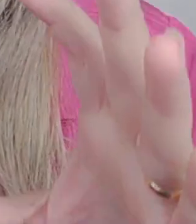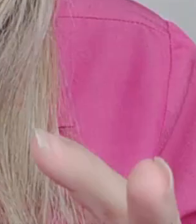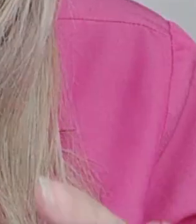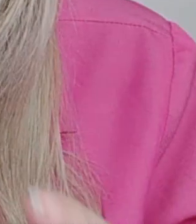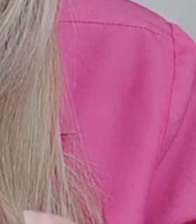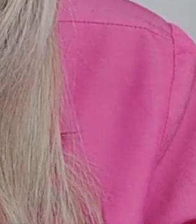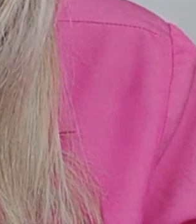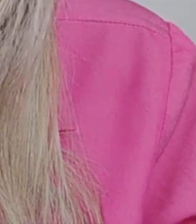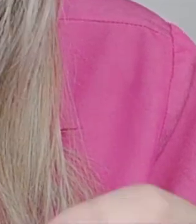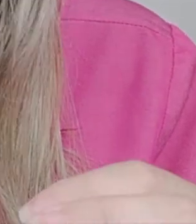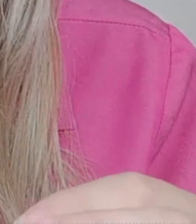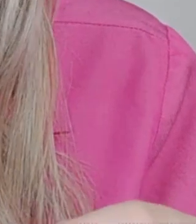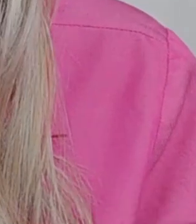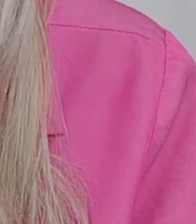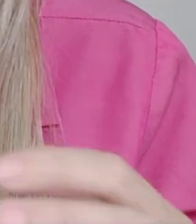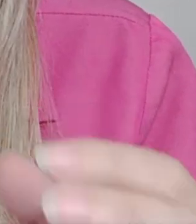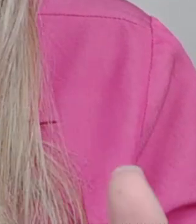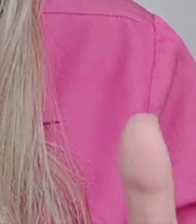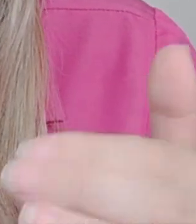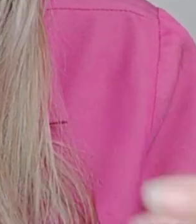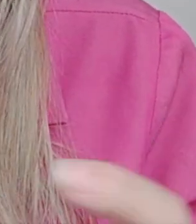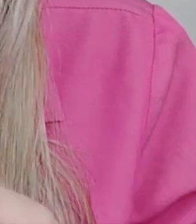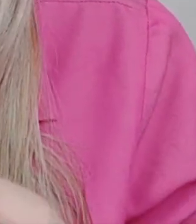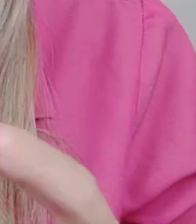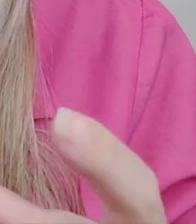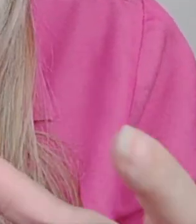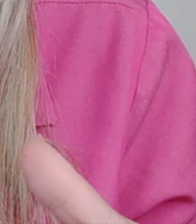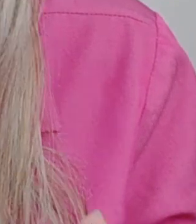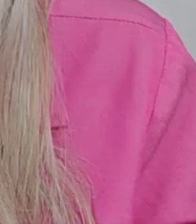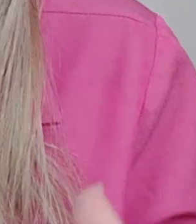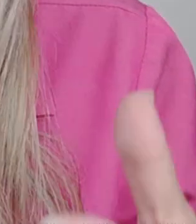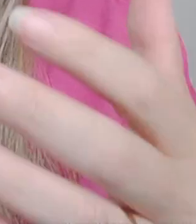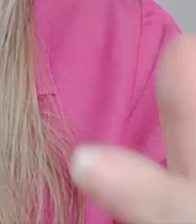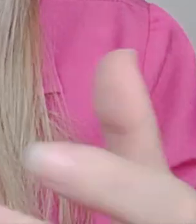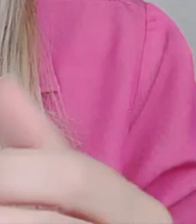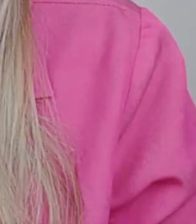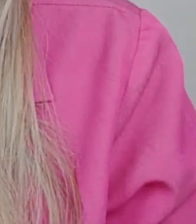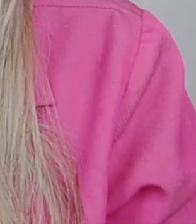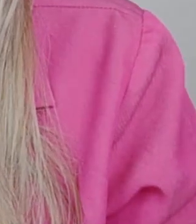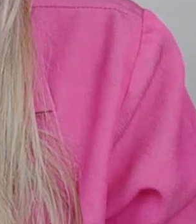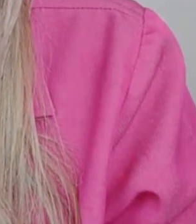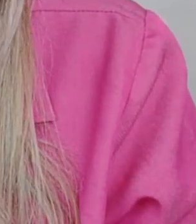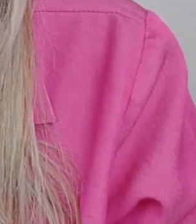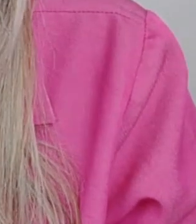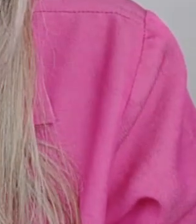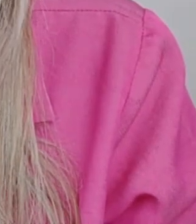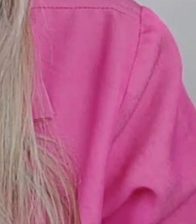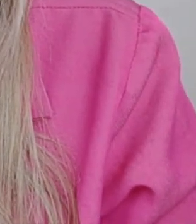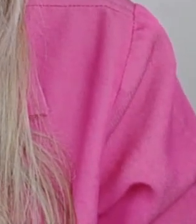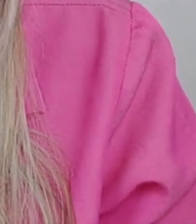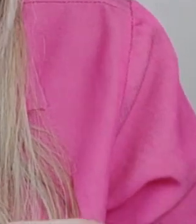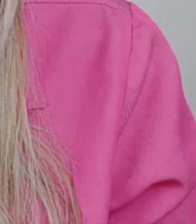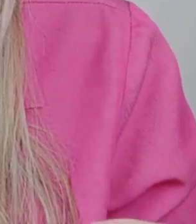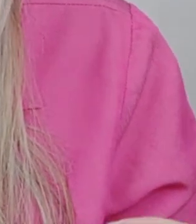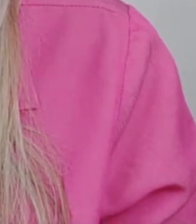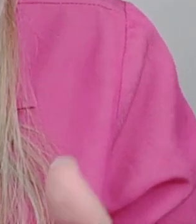e eu vou colocar aqui também esse vídeo pra vocês dessa entrevista, trazendo os principais pontos importantes pra vocês que são beneficiários do